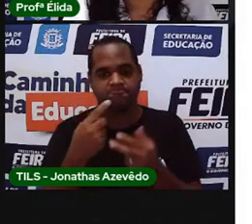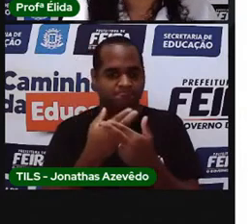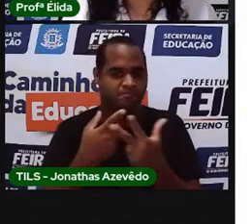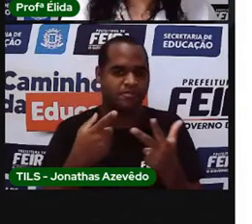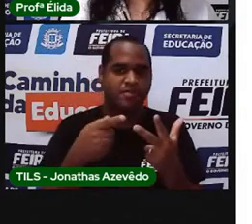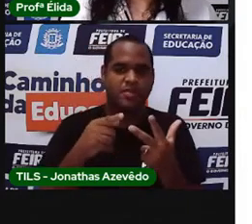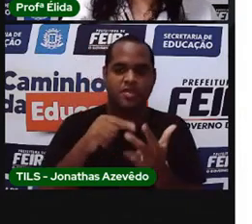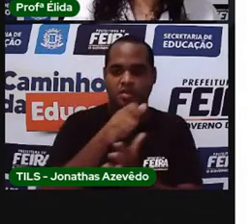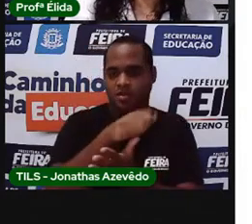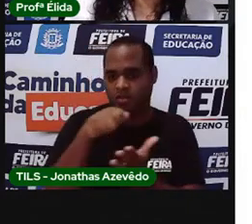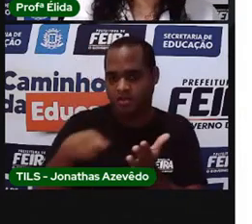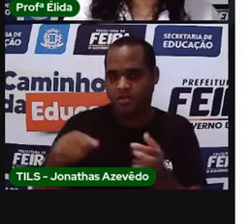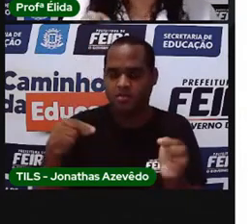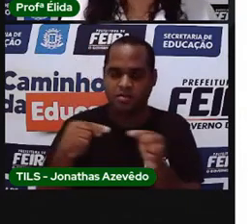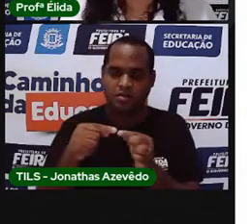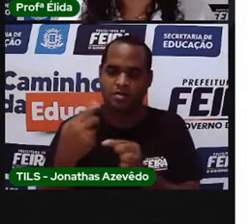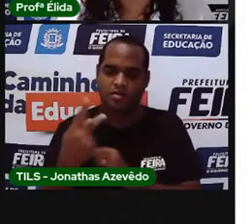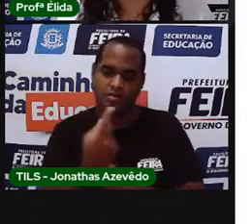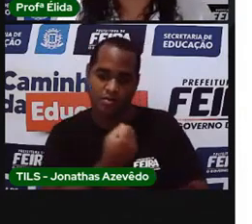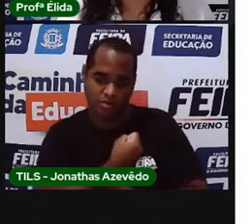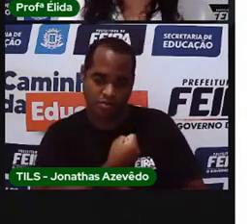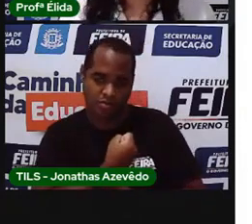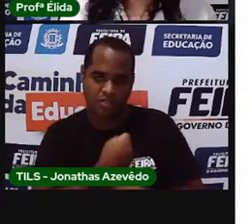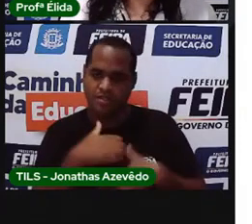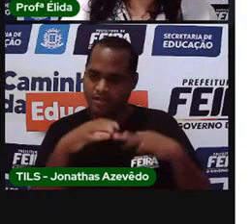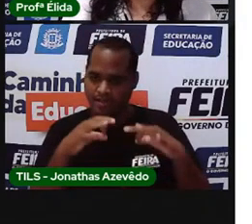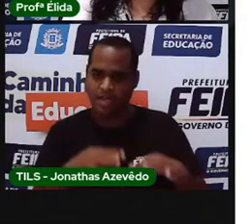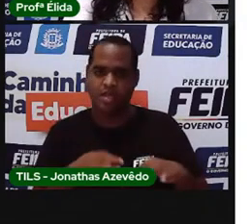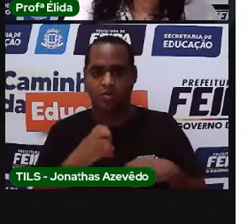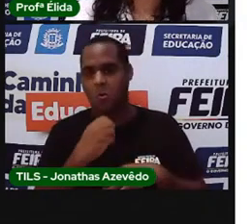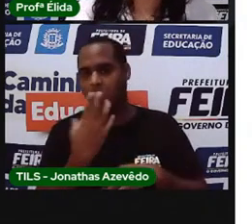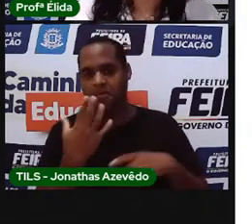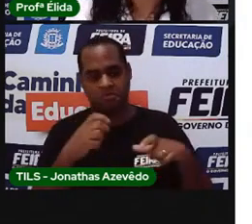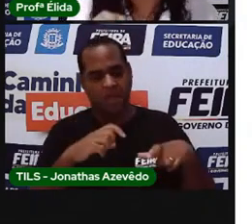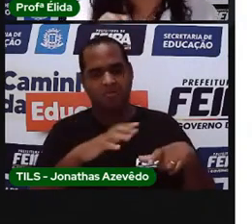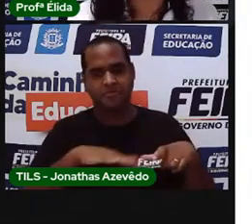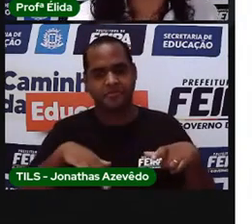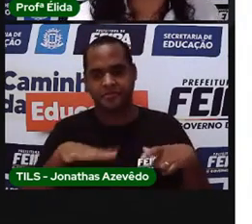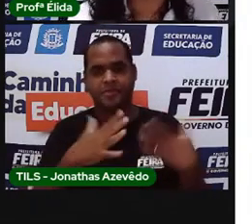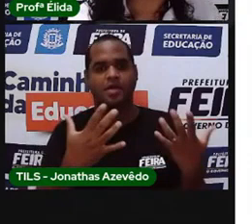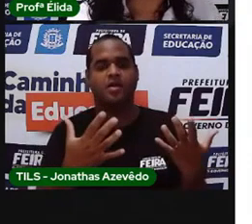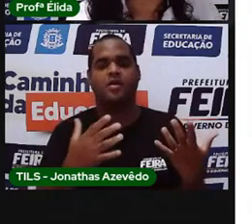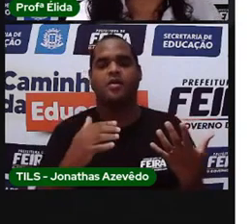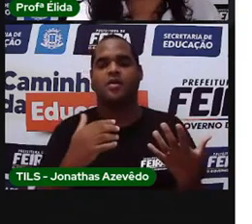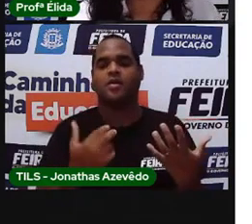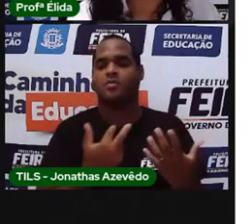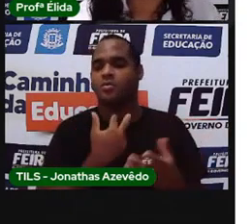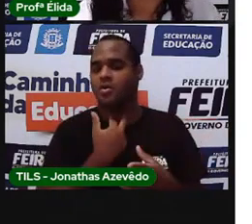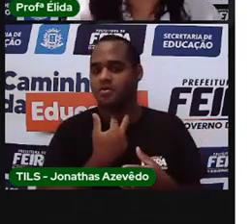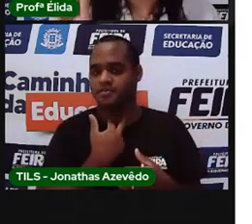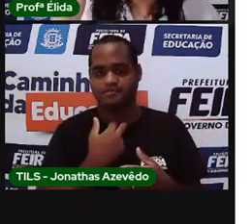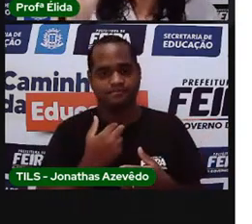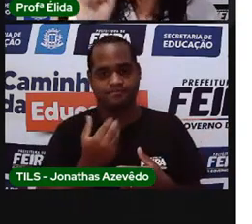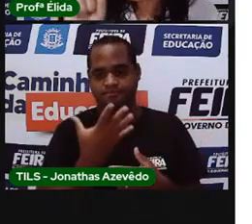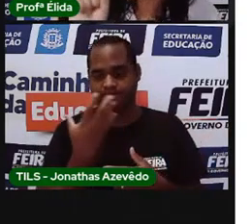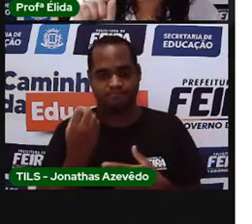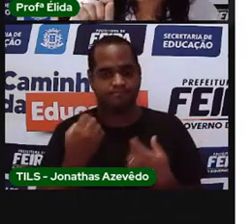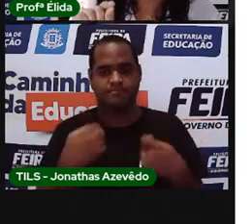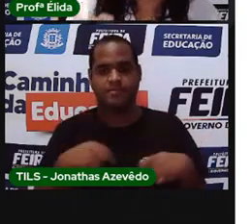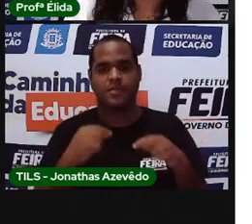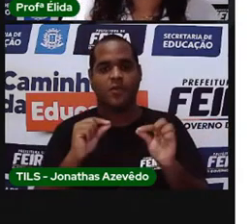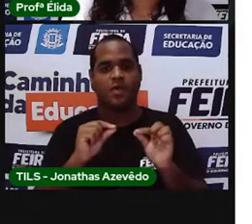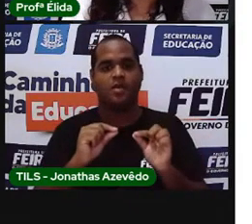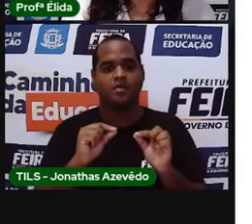escrever um número de ordem ou de posição, não pode esquecer do